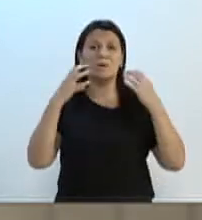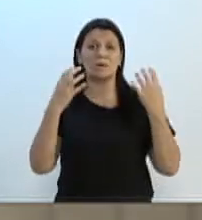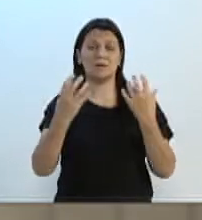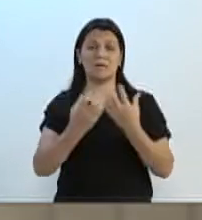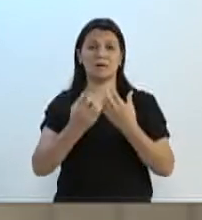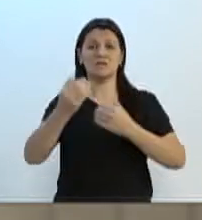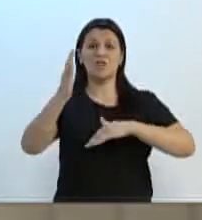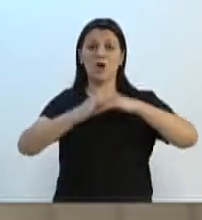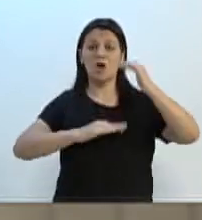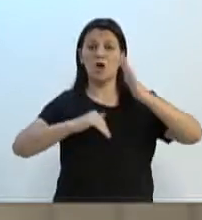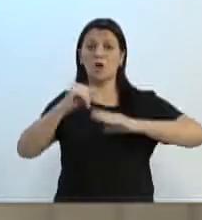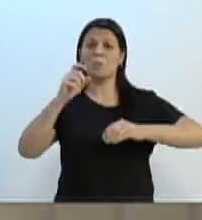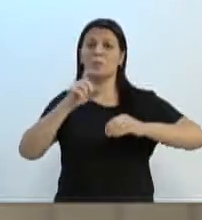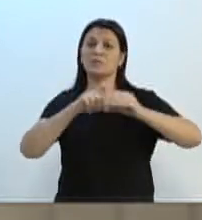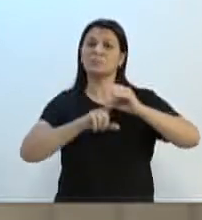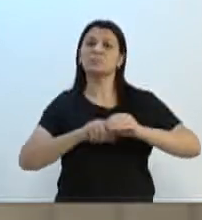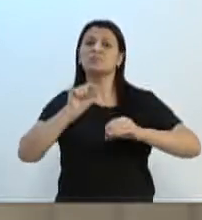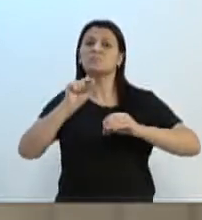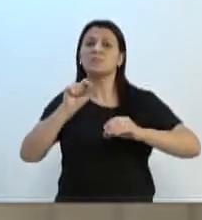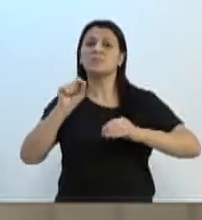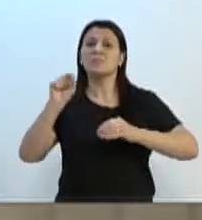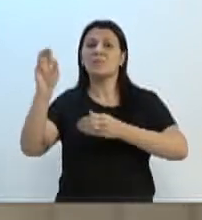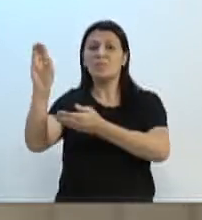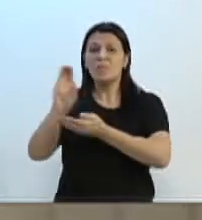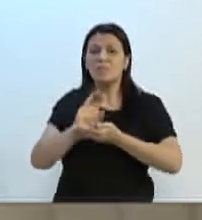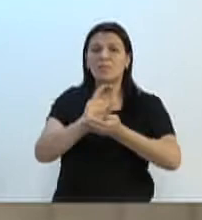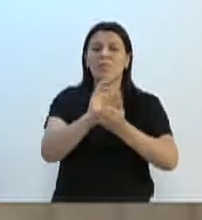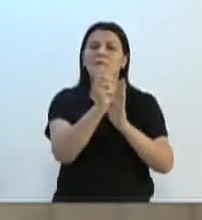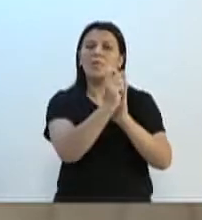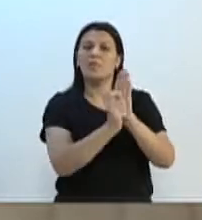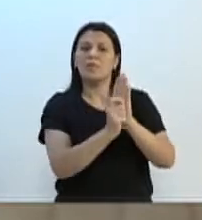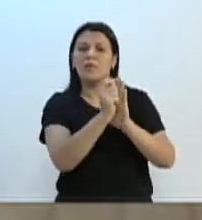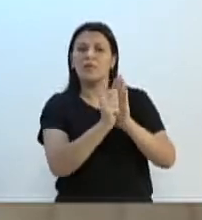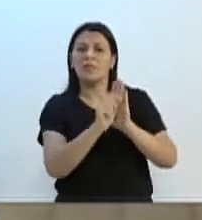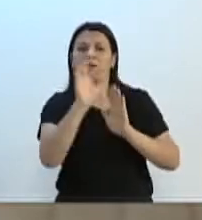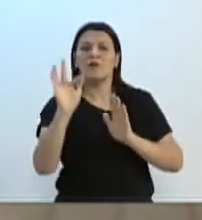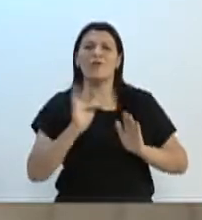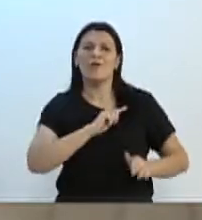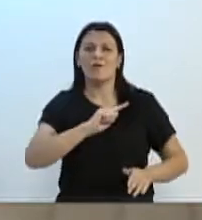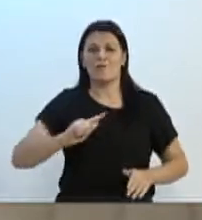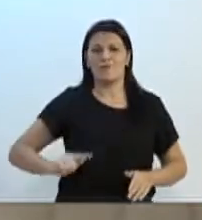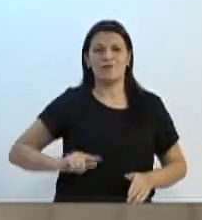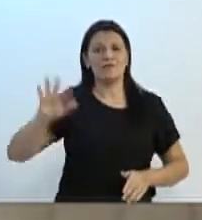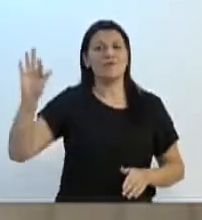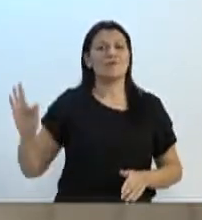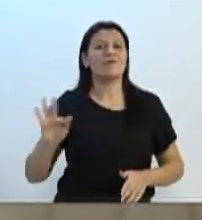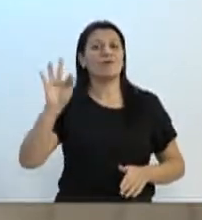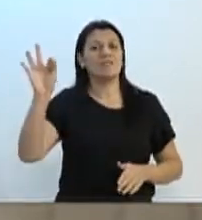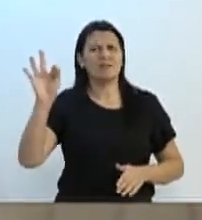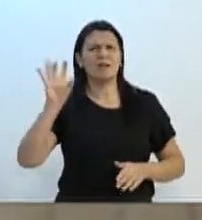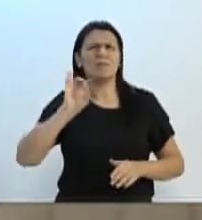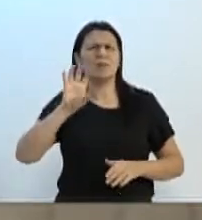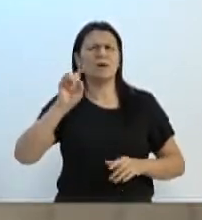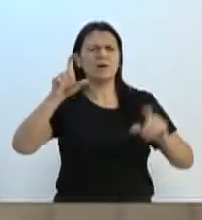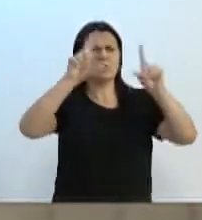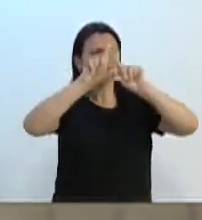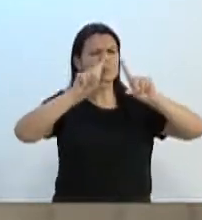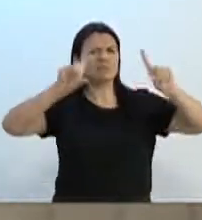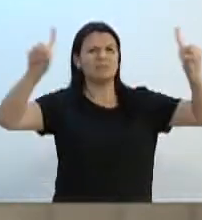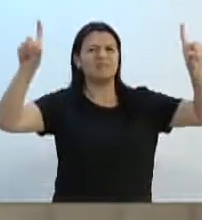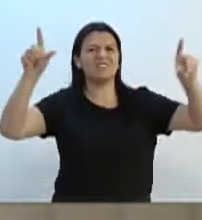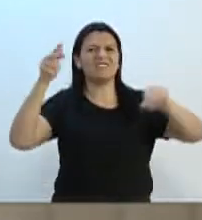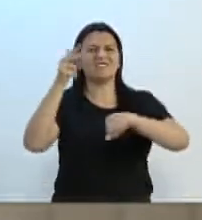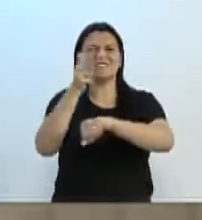obras que dependem da liberação de recursos do governo federal. Cada uma daquelas placas que o senhor fez questão de filmar